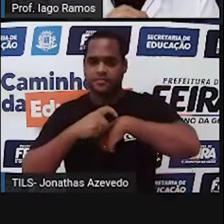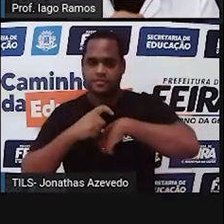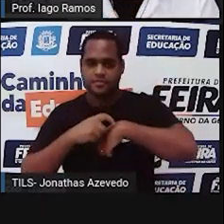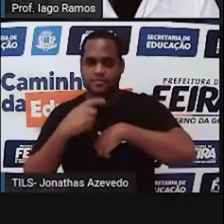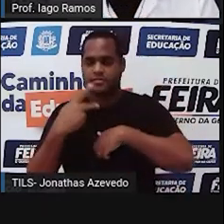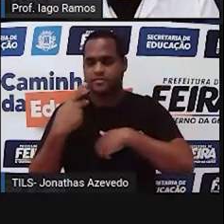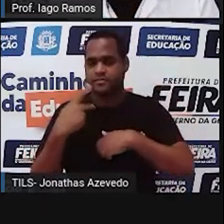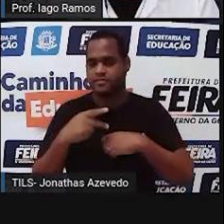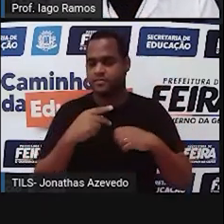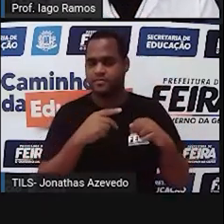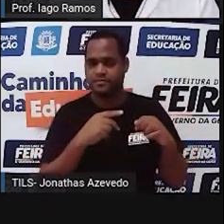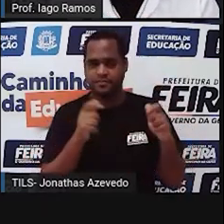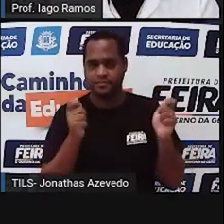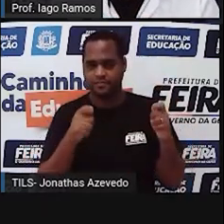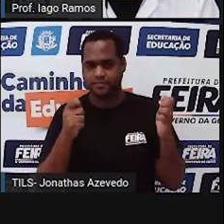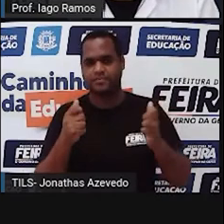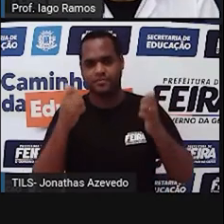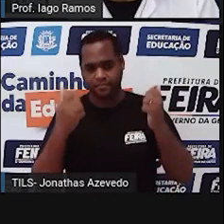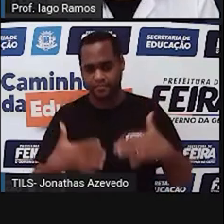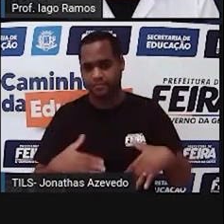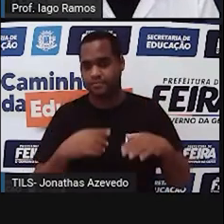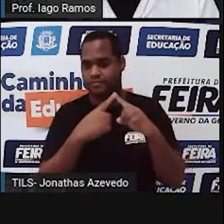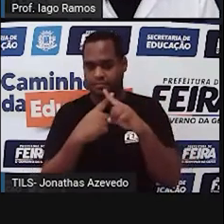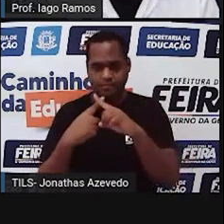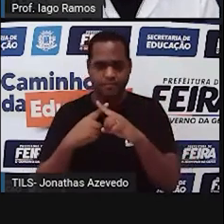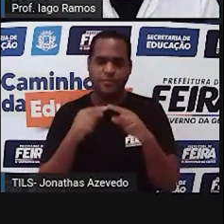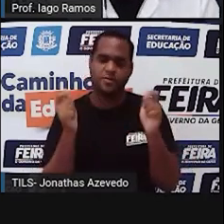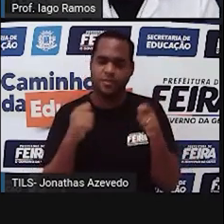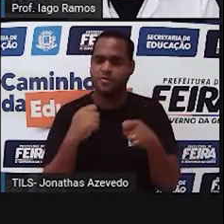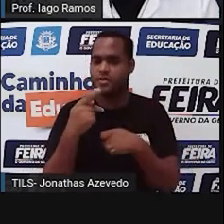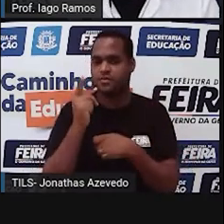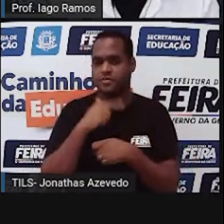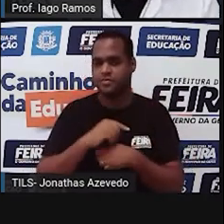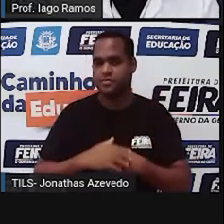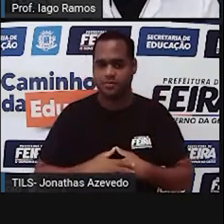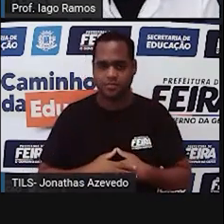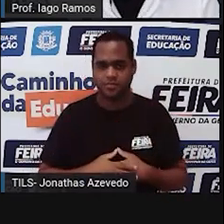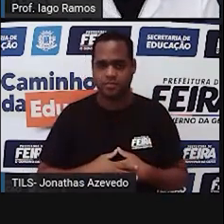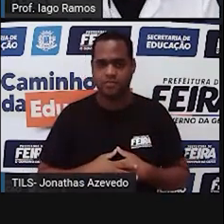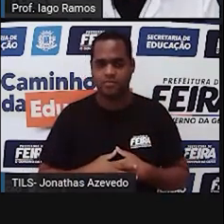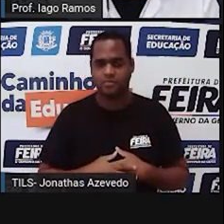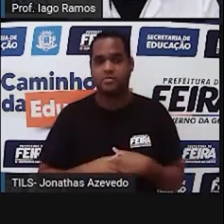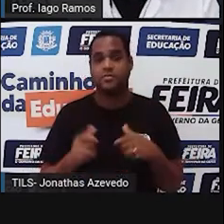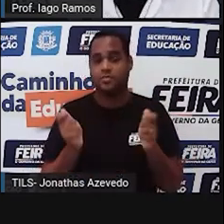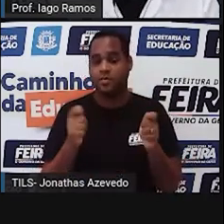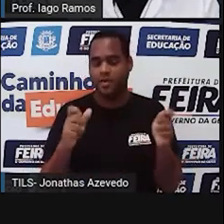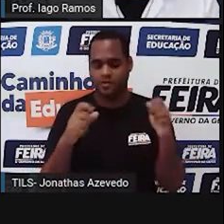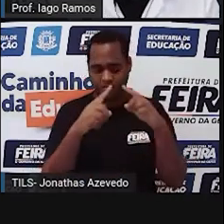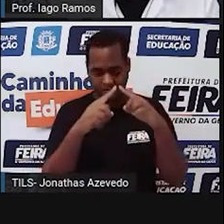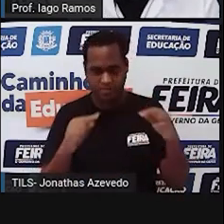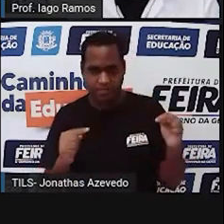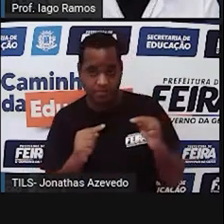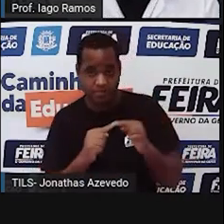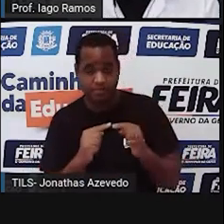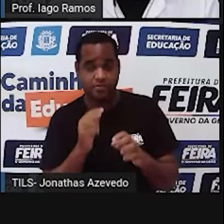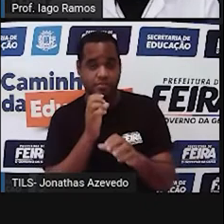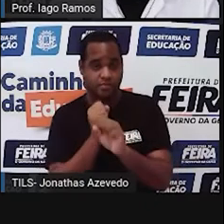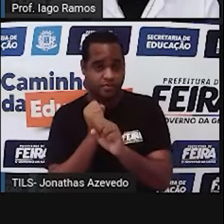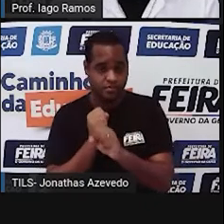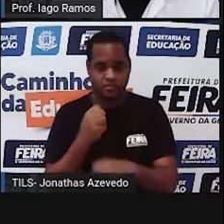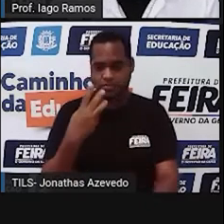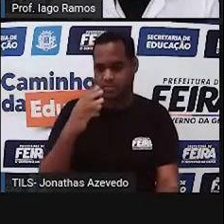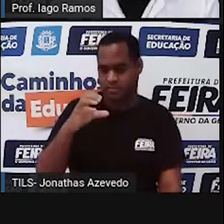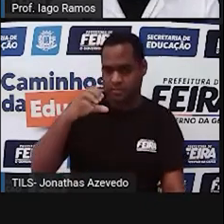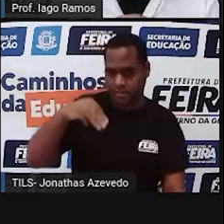tem uns cálculos para fazer. Lembra disso? É possível construir um triângulo com medidas 3,